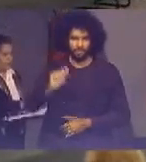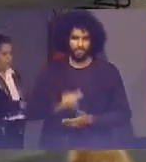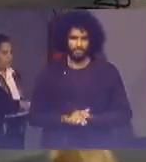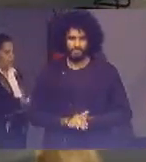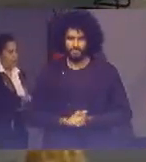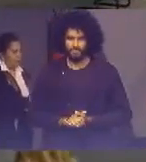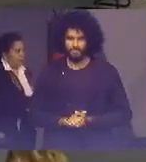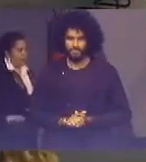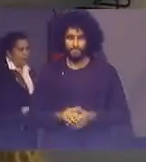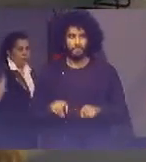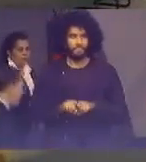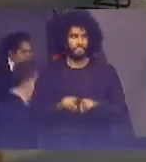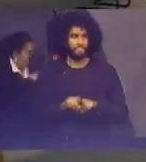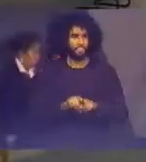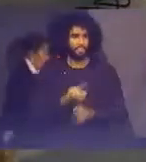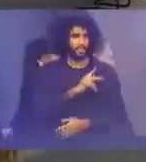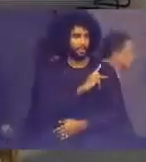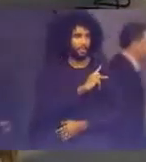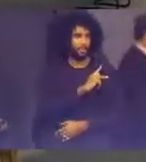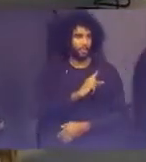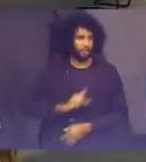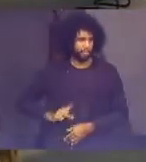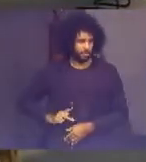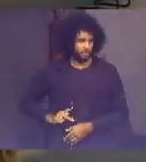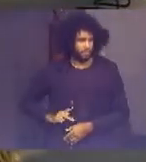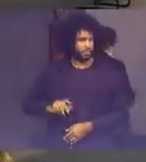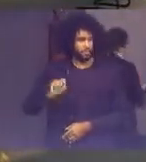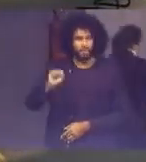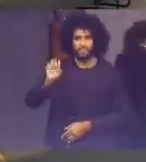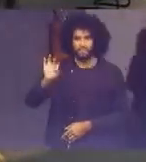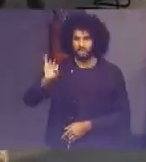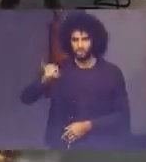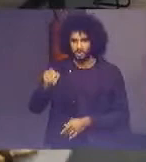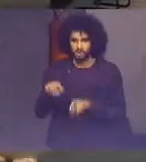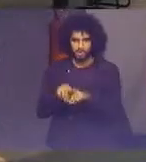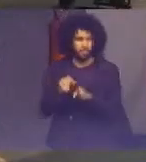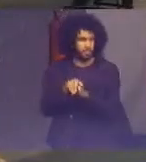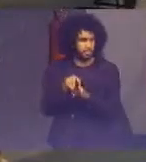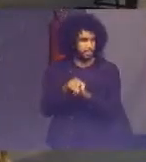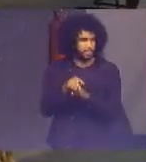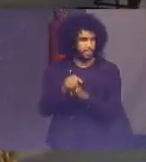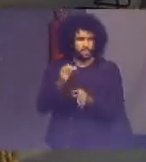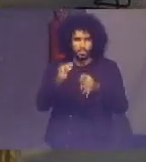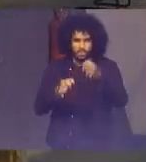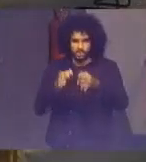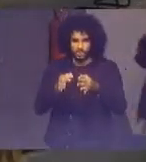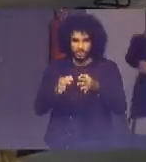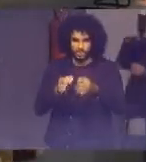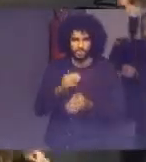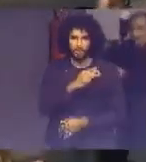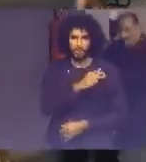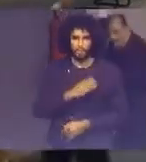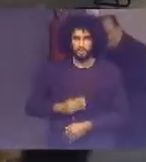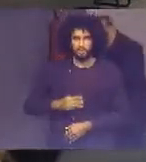O excelentíssimo presidente do Supremo Tribunal Federal e do Conselho Nacional de Justiça, ministro Dias Toffoli.